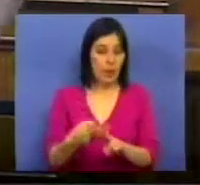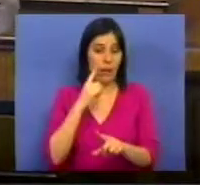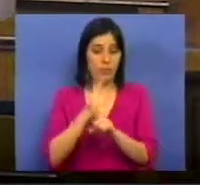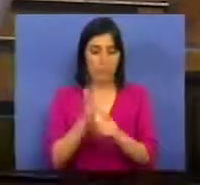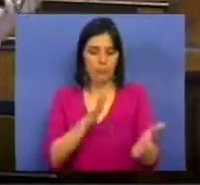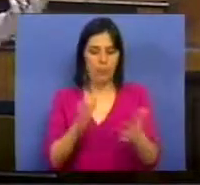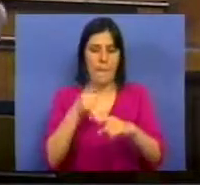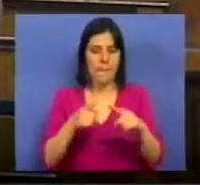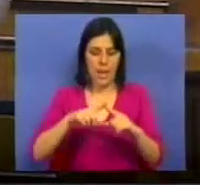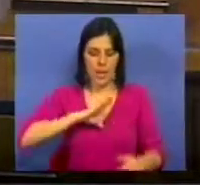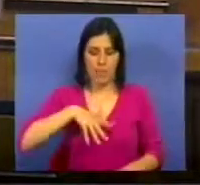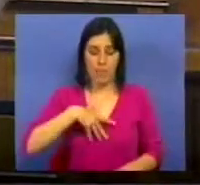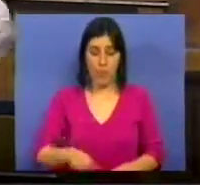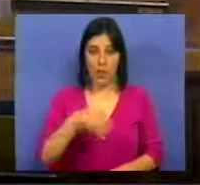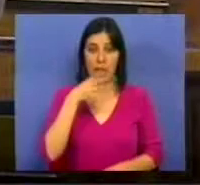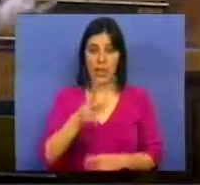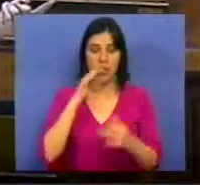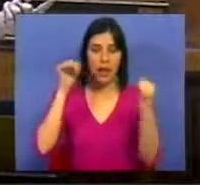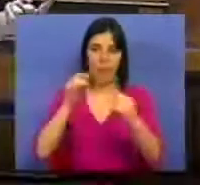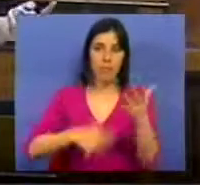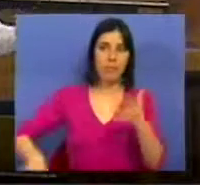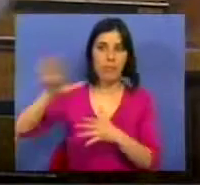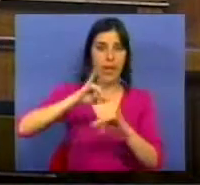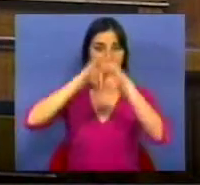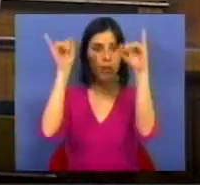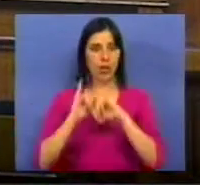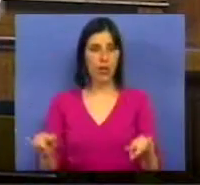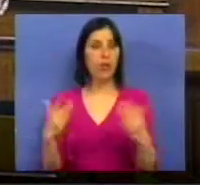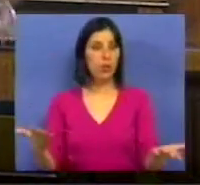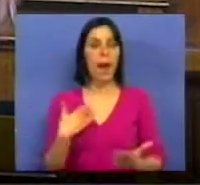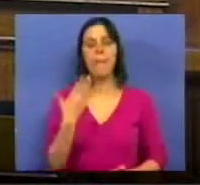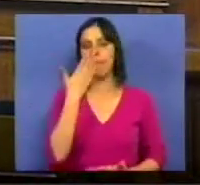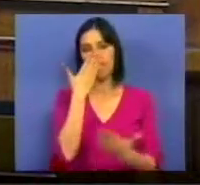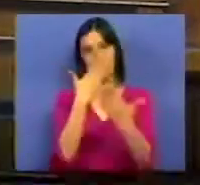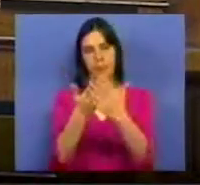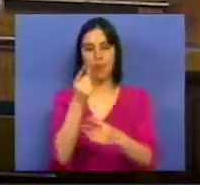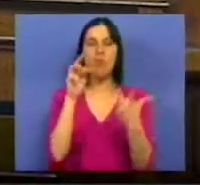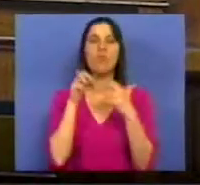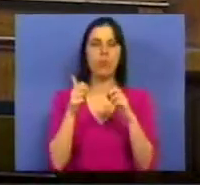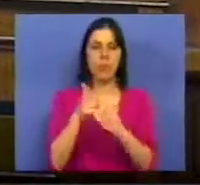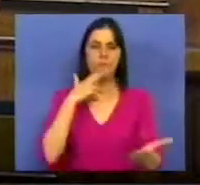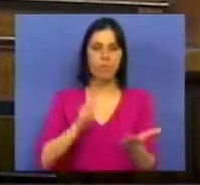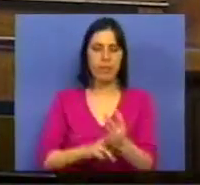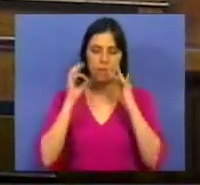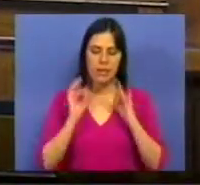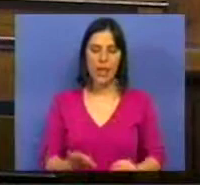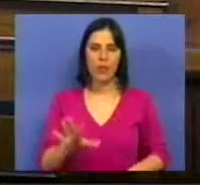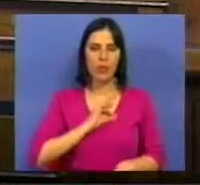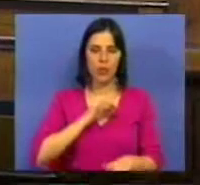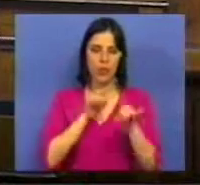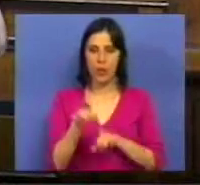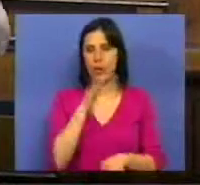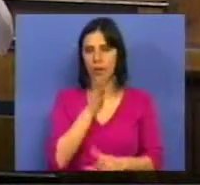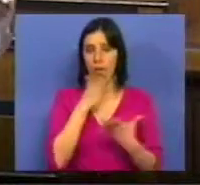à média mundial segundo a Amnistia Internacional. Portanto, estamos perante um problema sério, senhoras e senhores